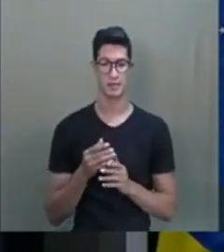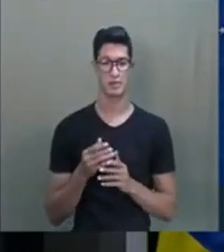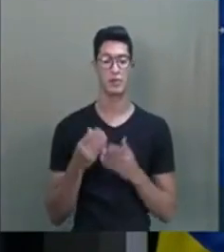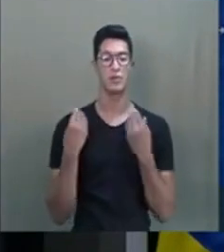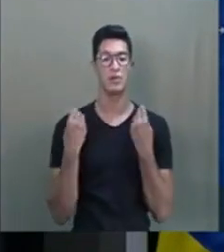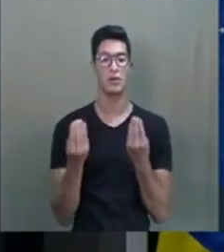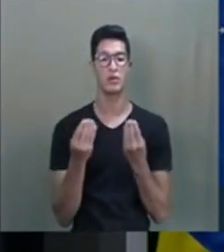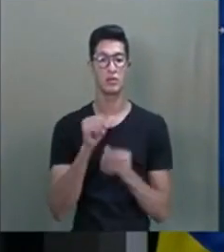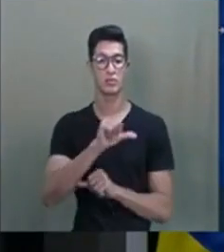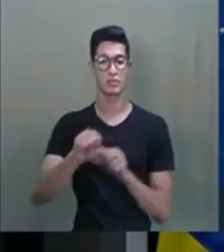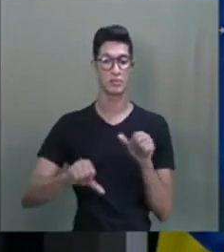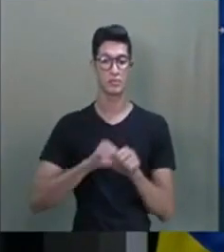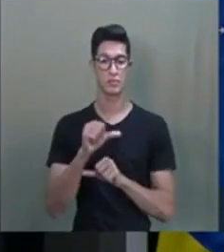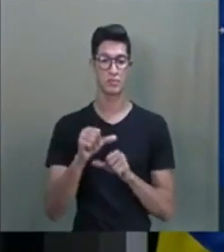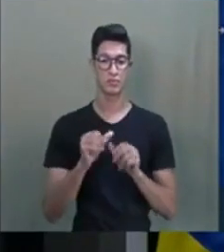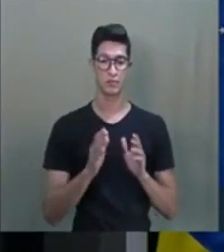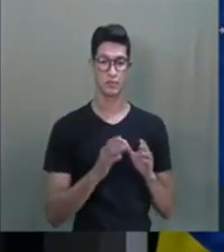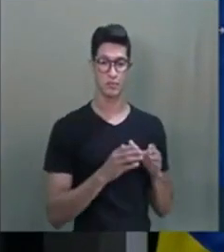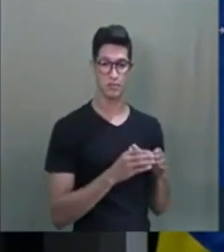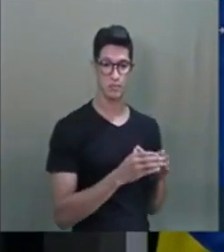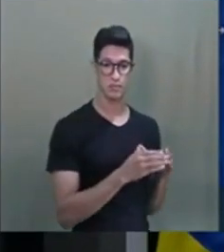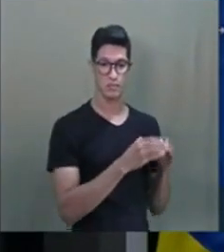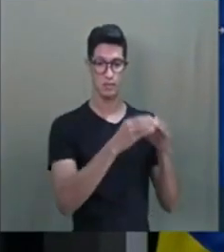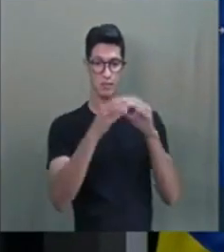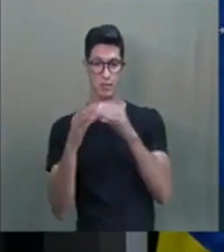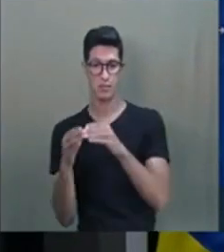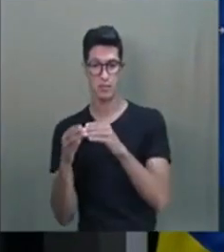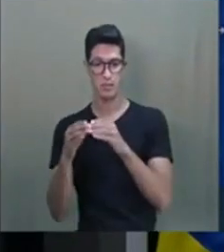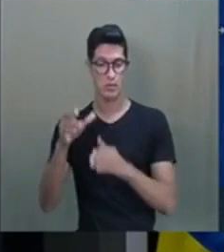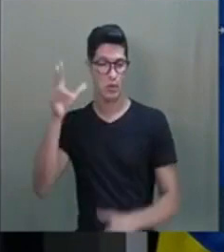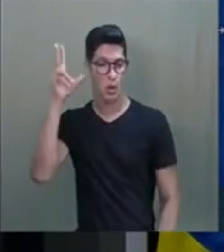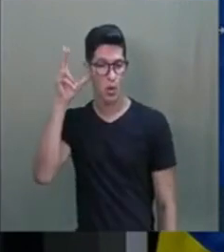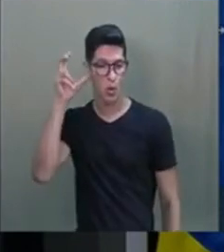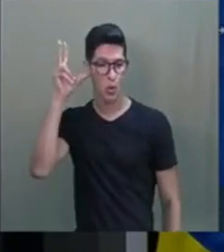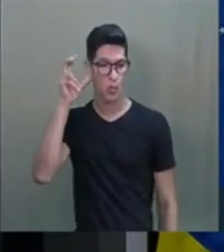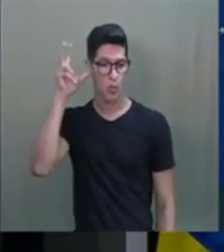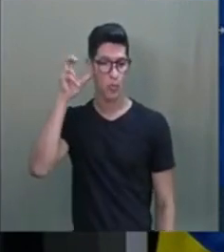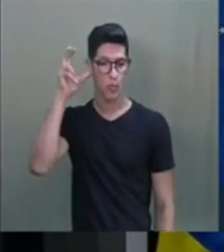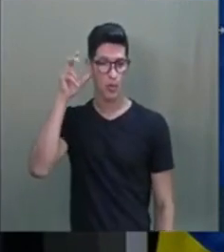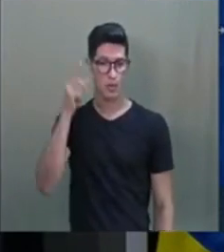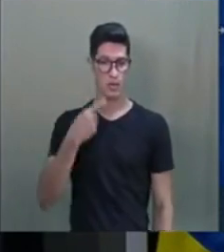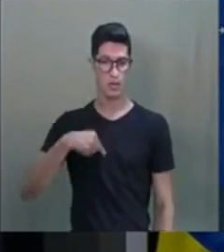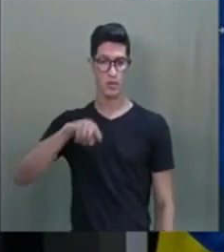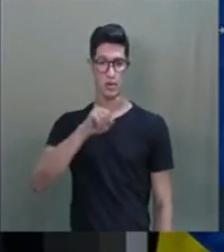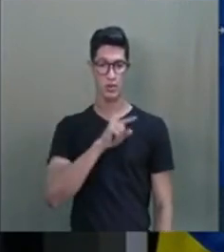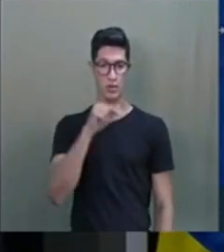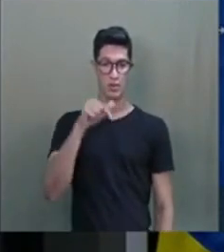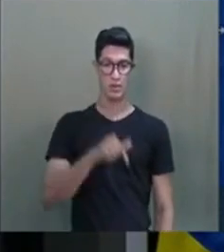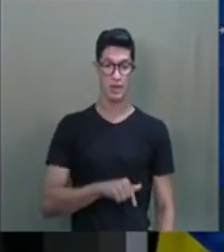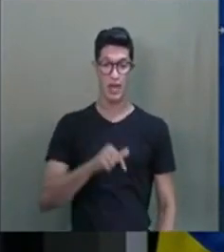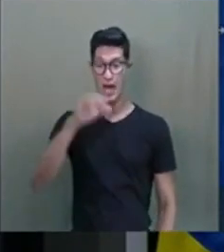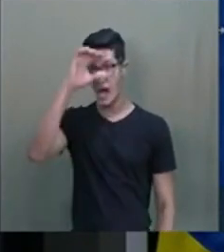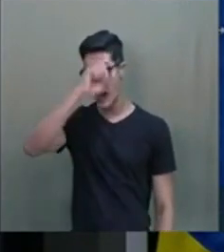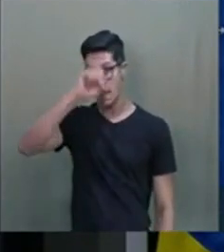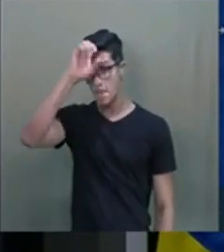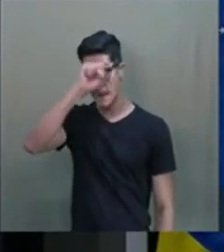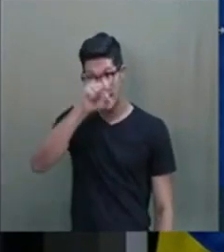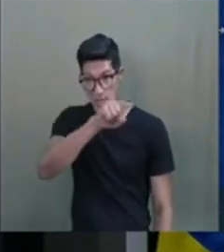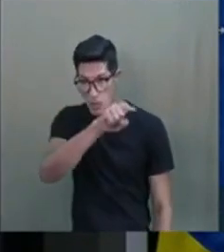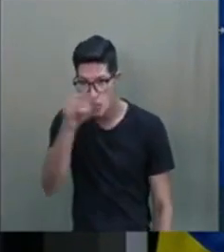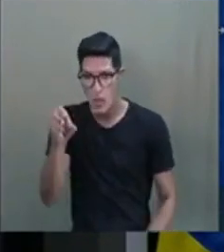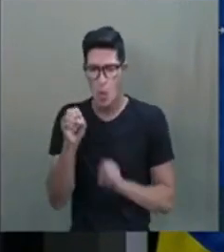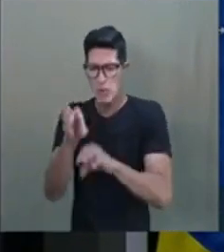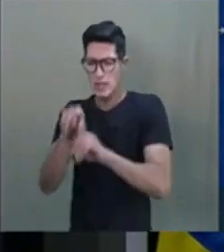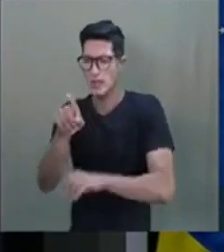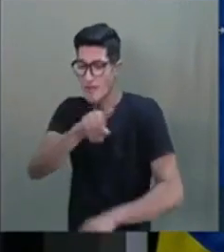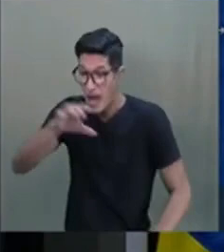como mudou. Eu levei um grupo onde todos ouviam os indígenas e nós estávamos ali aprendendo com eles, não